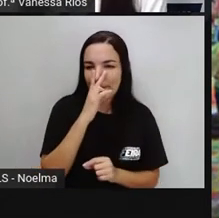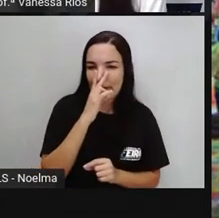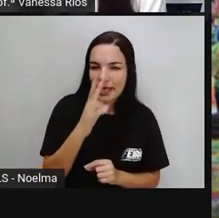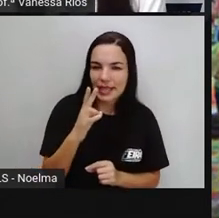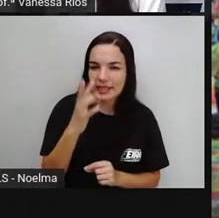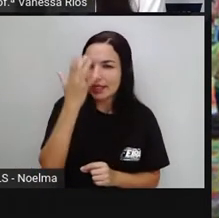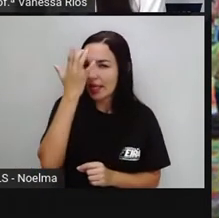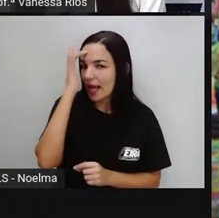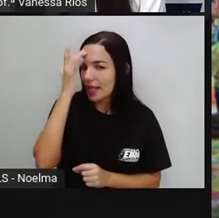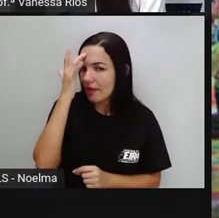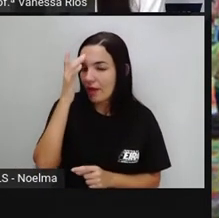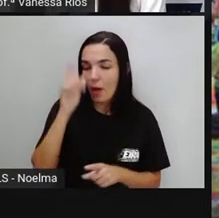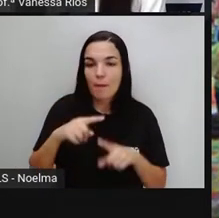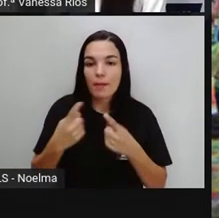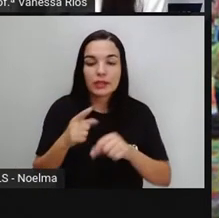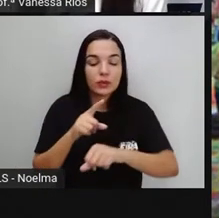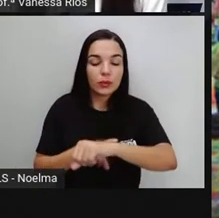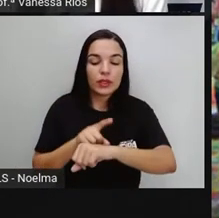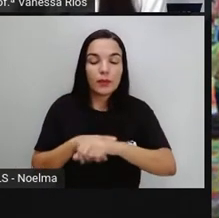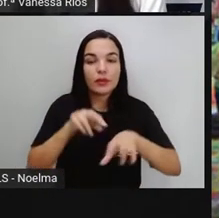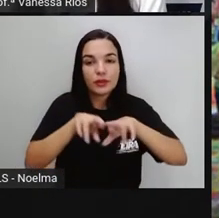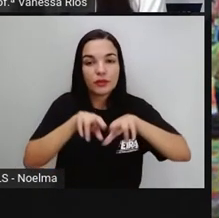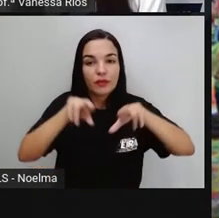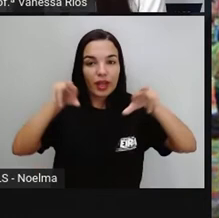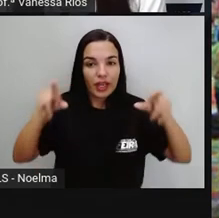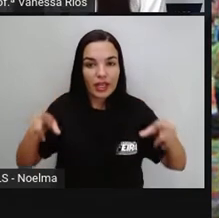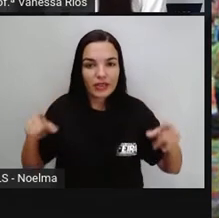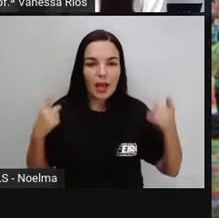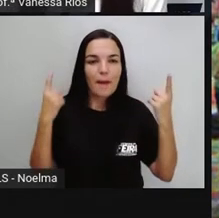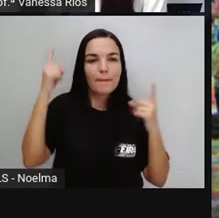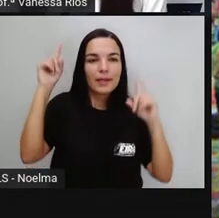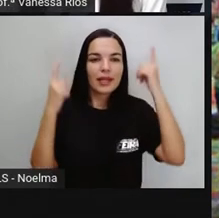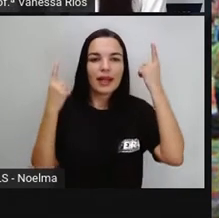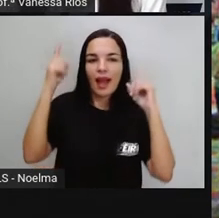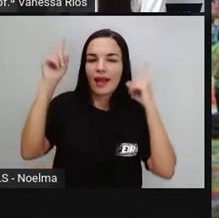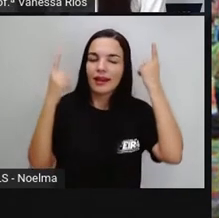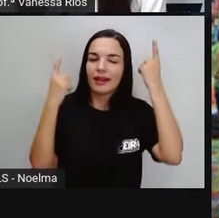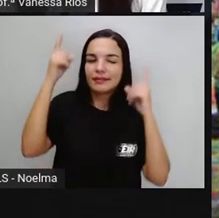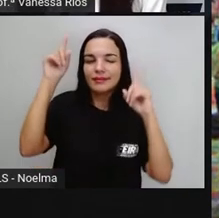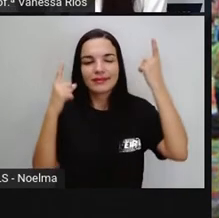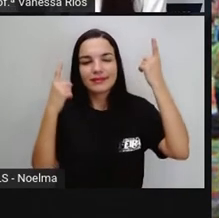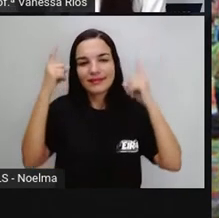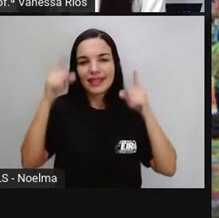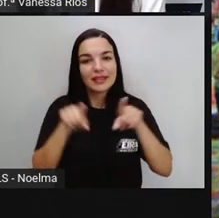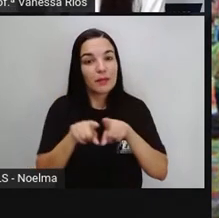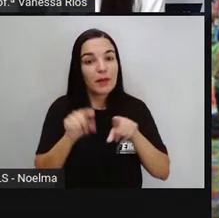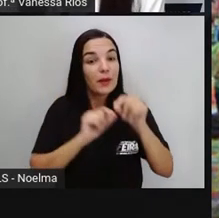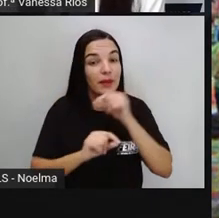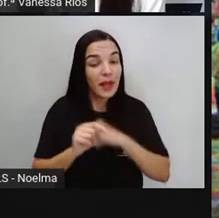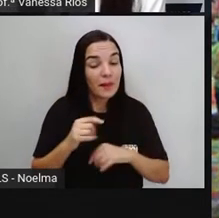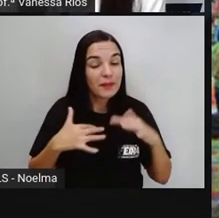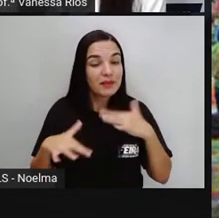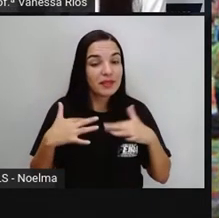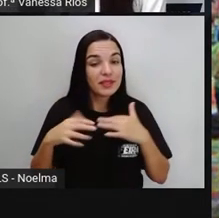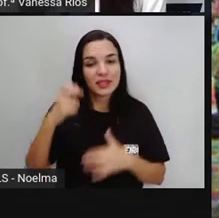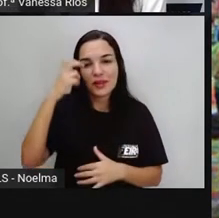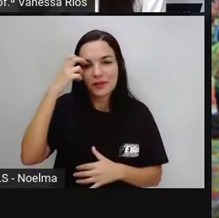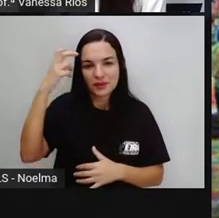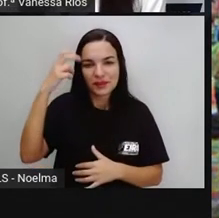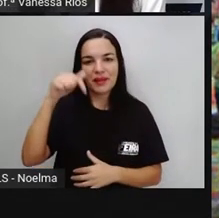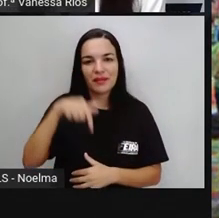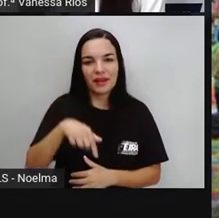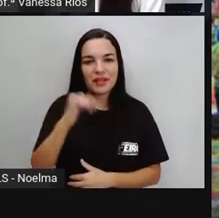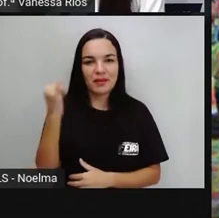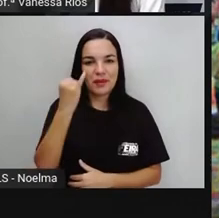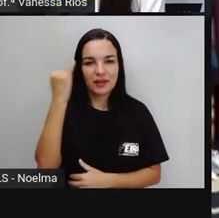acontece em uma época diferente. Então a gente percebe também como uma manifestação cultural aí muito importante para a cidade.